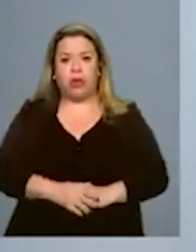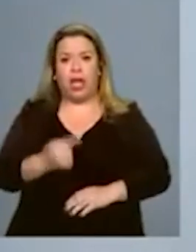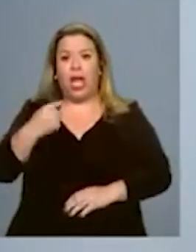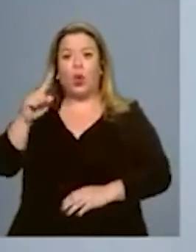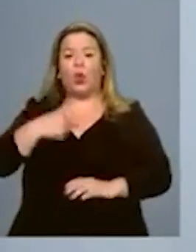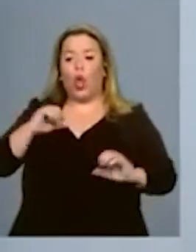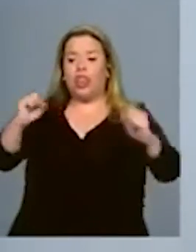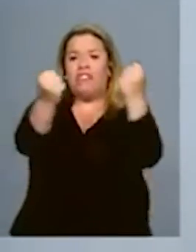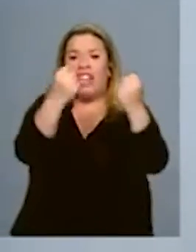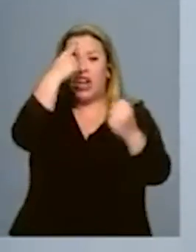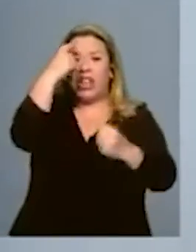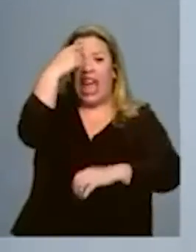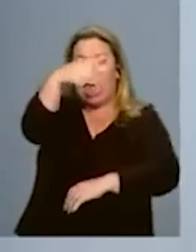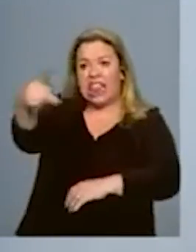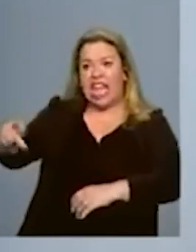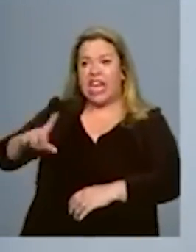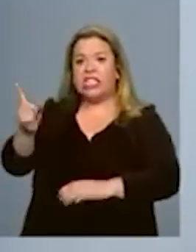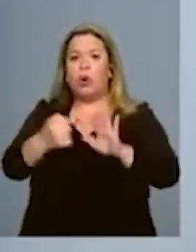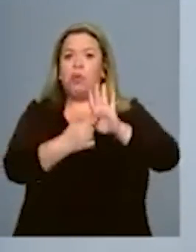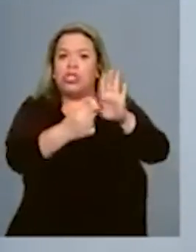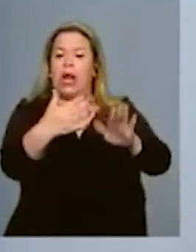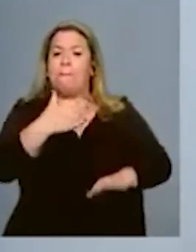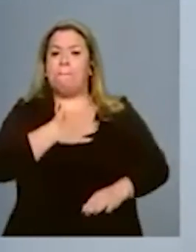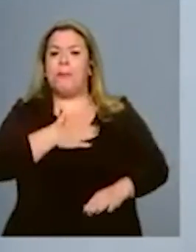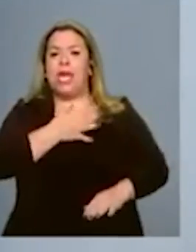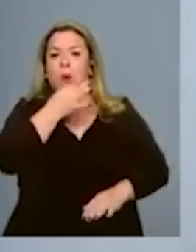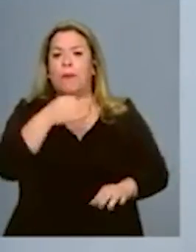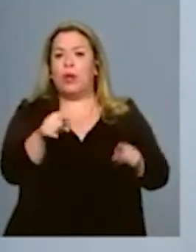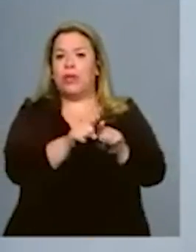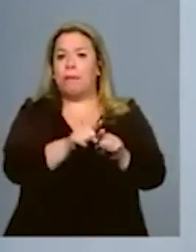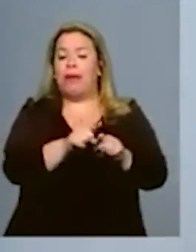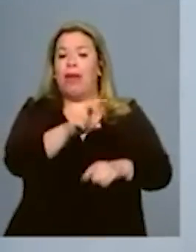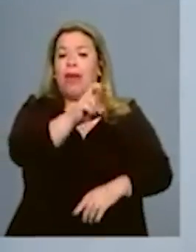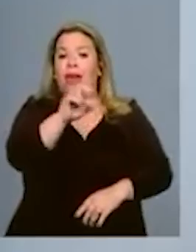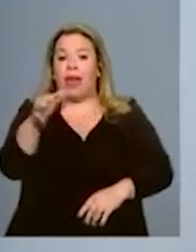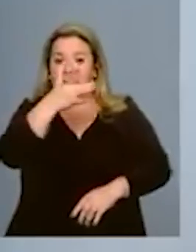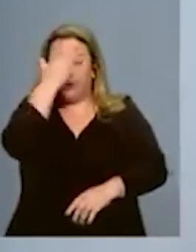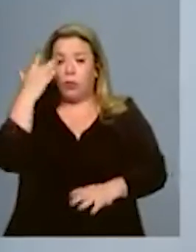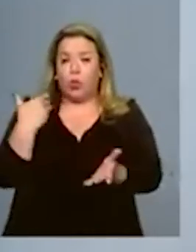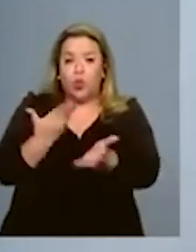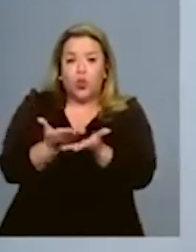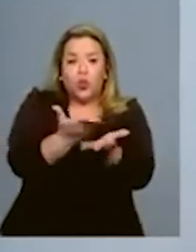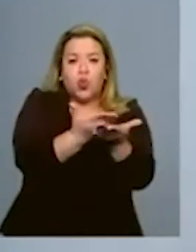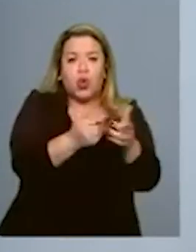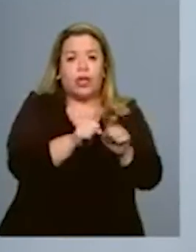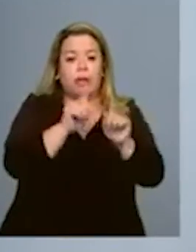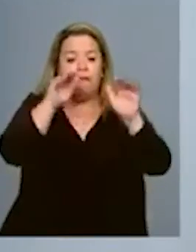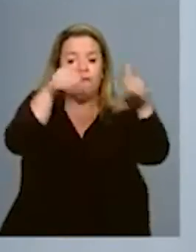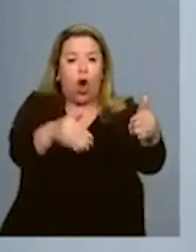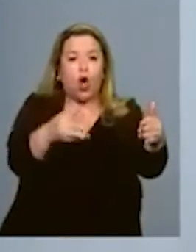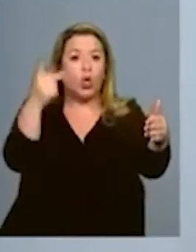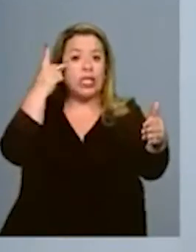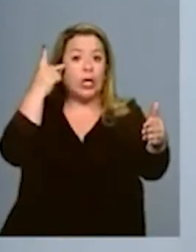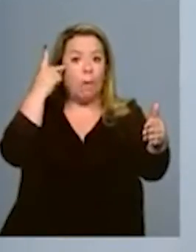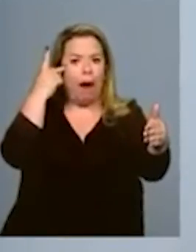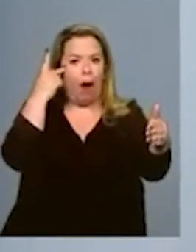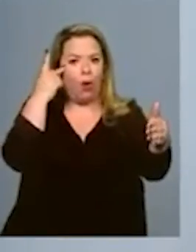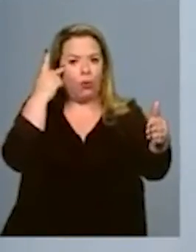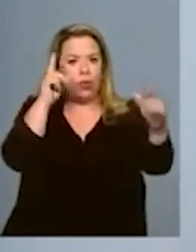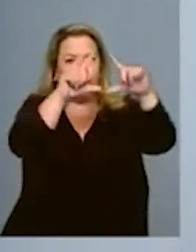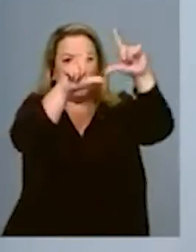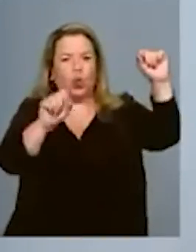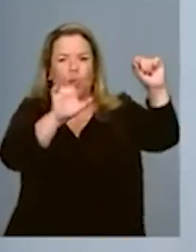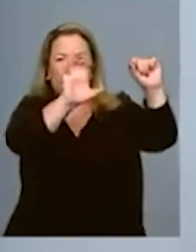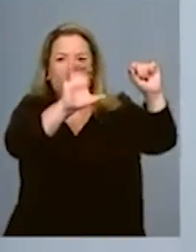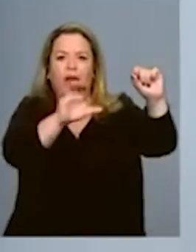dos outros. Eu estou defendendo a ideia de 500 técnicos que durante um ano e meio se dedicou a São Paulo. a visitar mais de